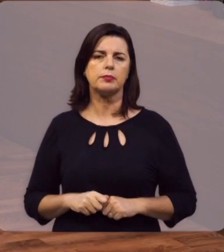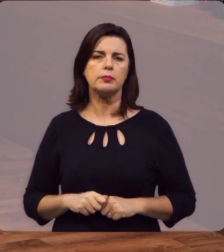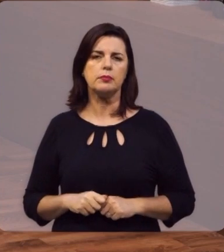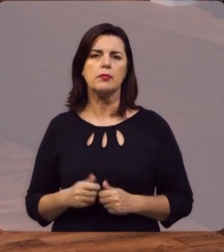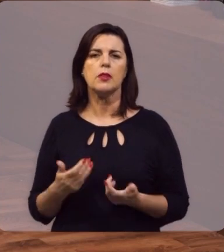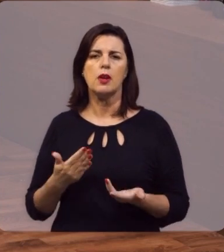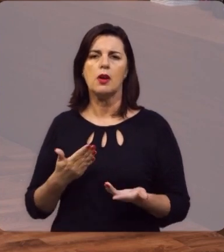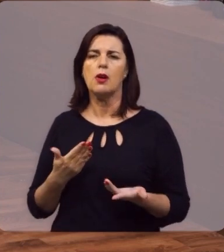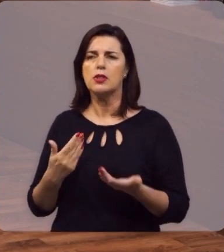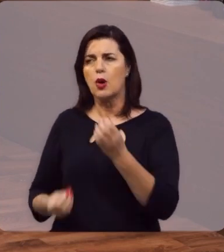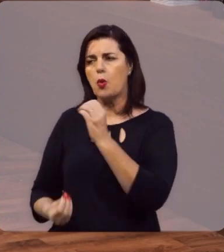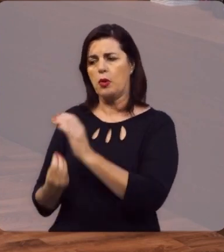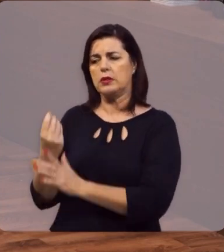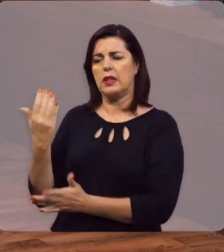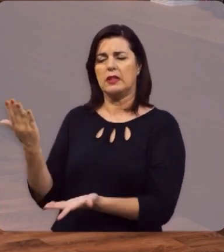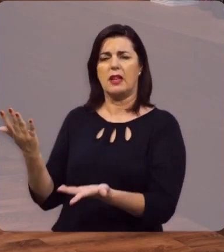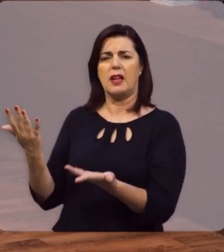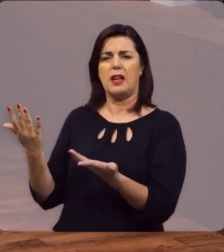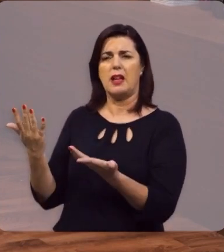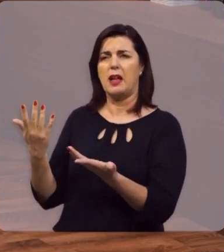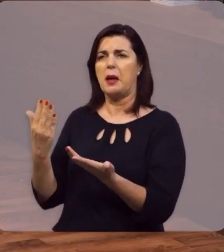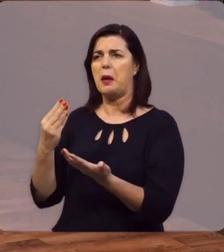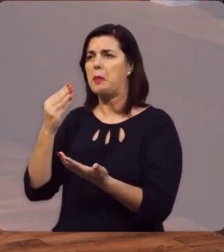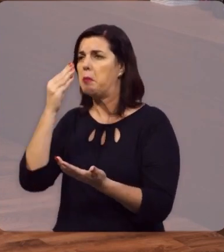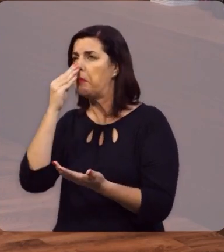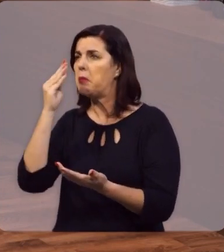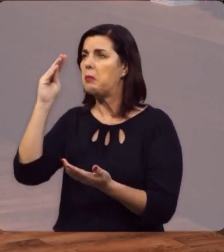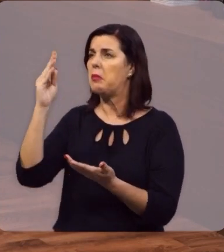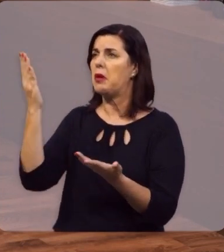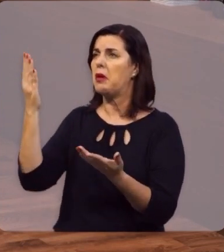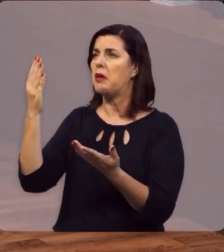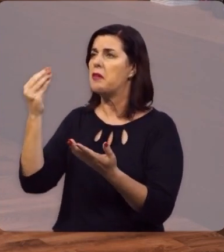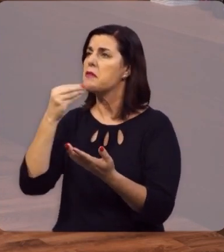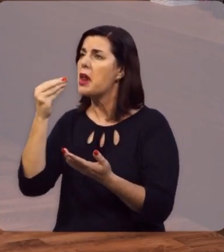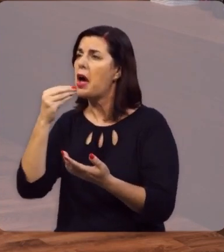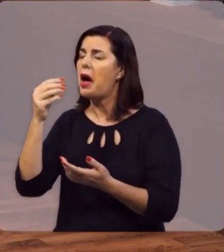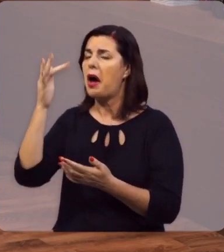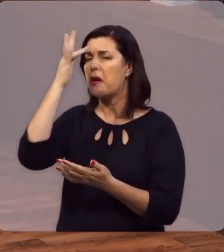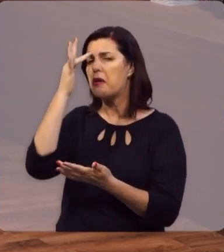podem claudicar na fé, podem por um momento,